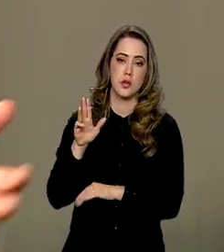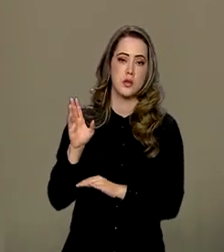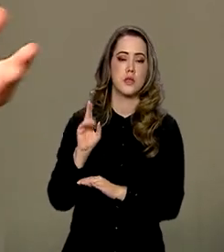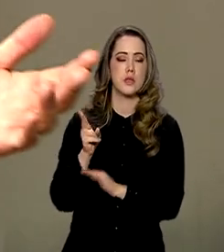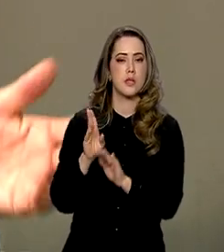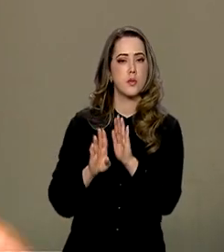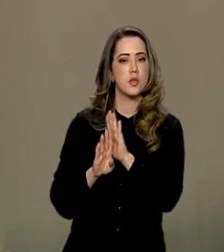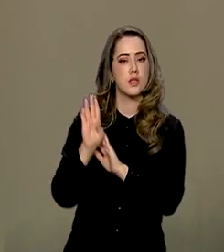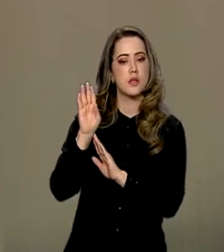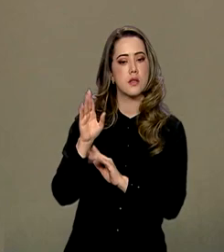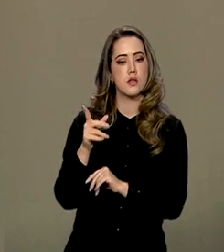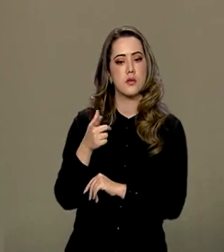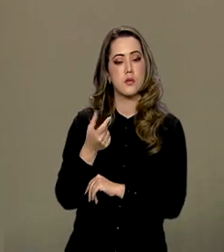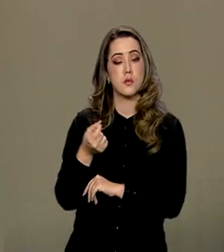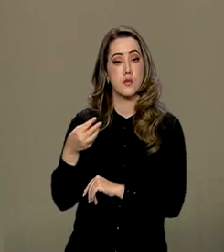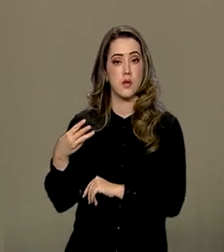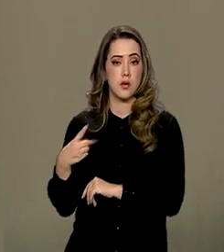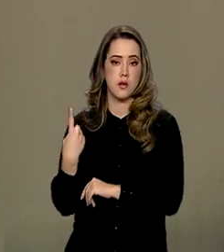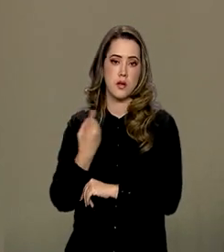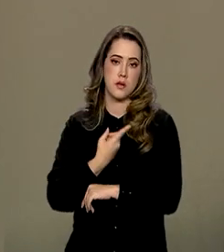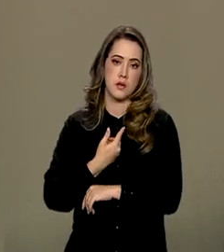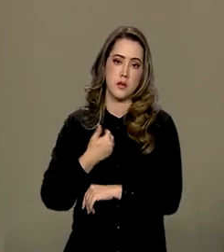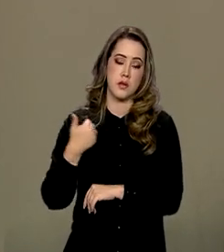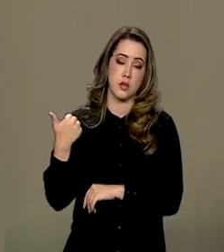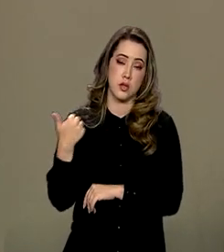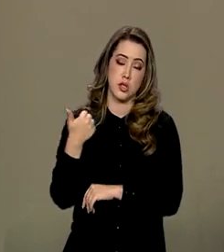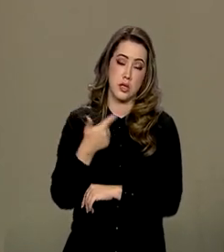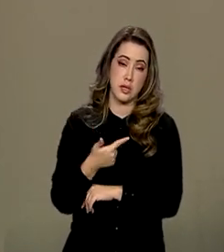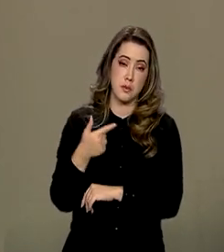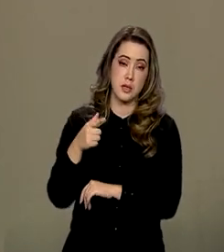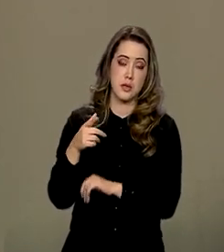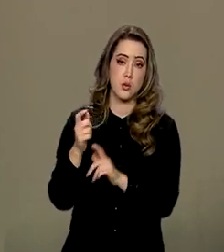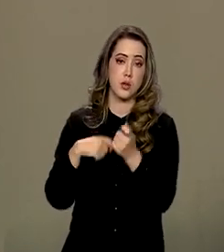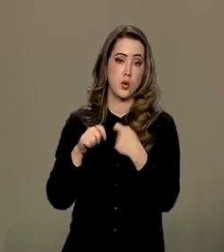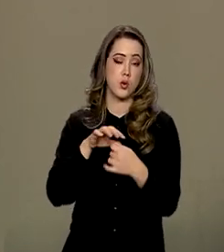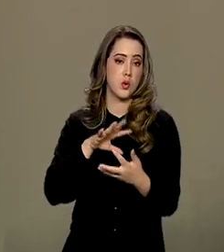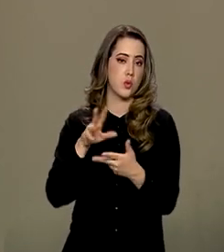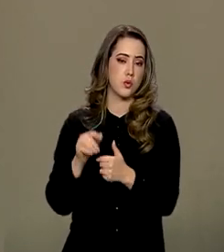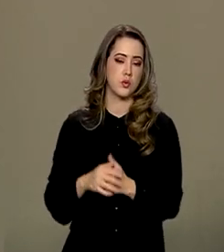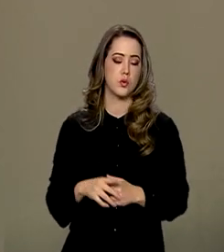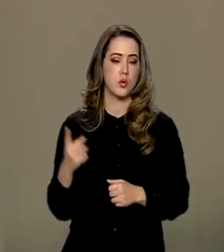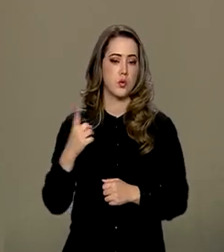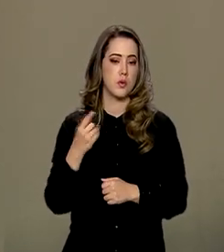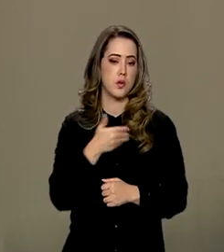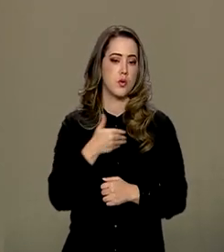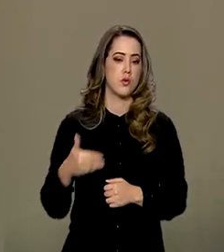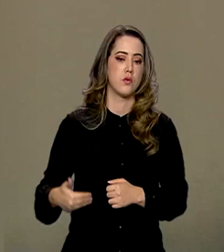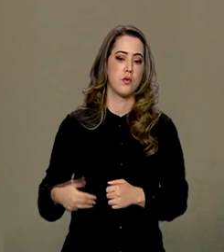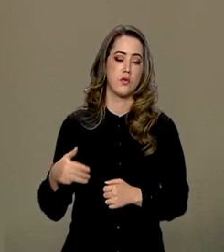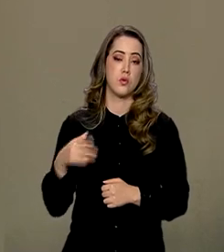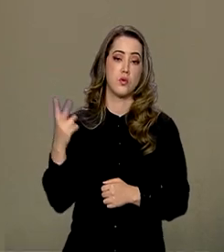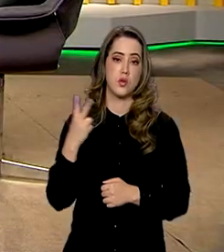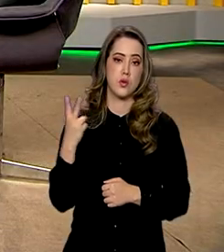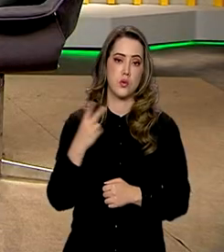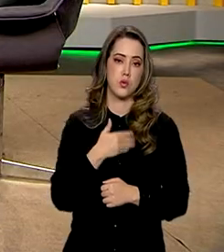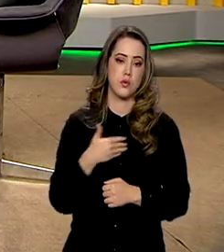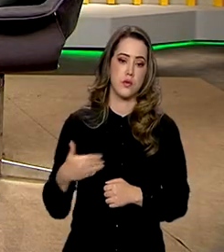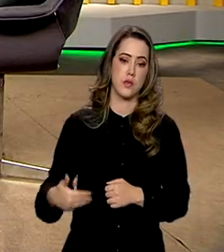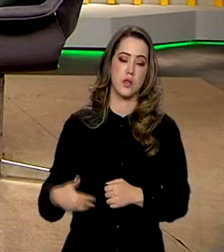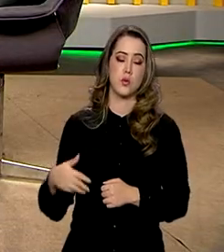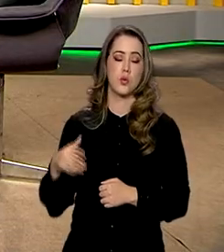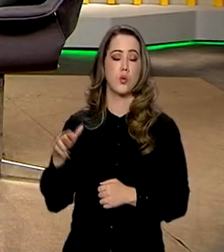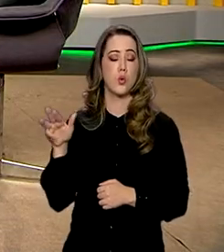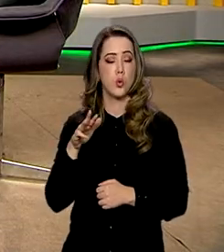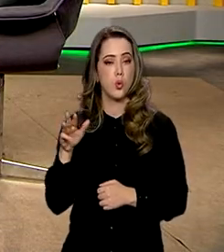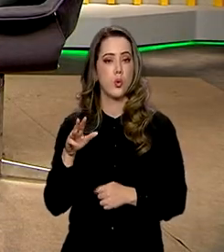2003, por exemplo, nós éramos a décima segunda economia do mundo. O primeiro governo Lula, o segundo governo, o governo Dilma,